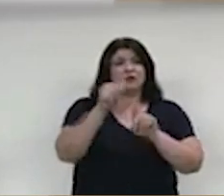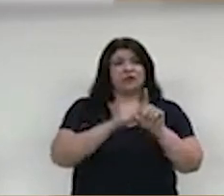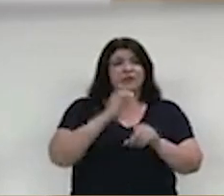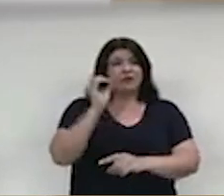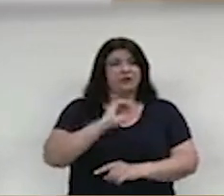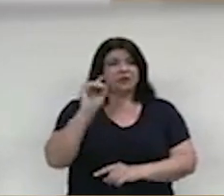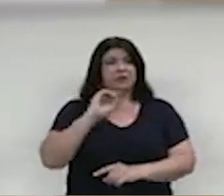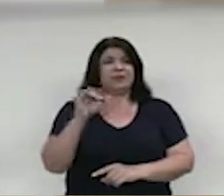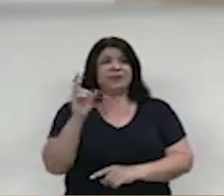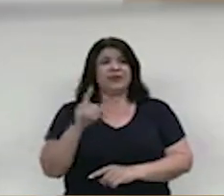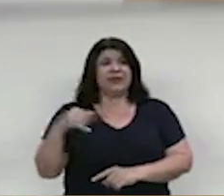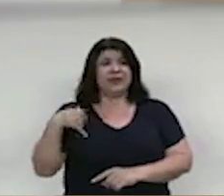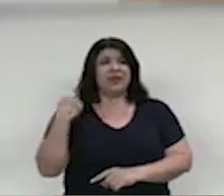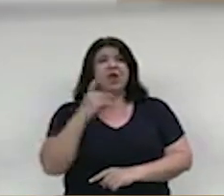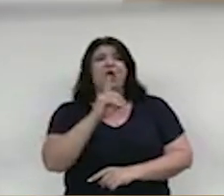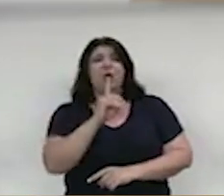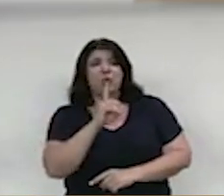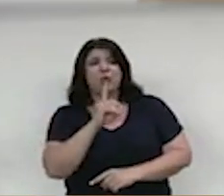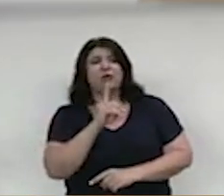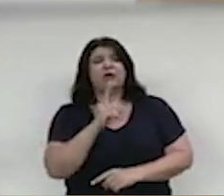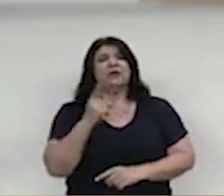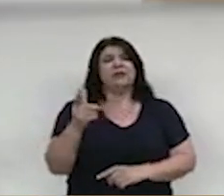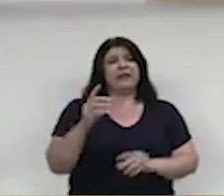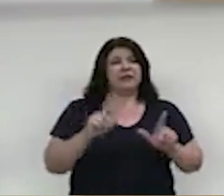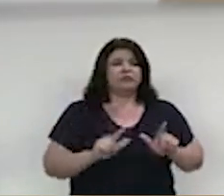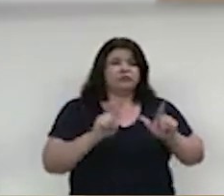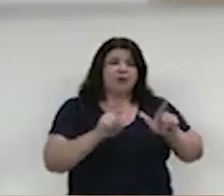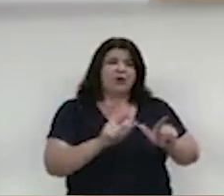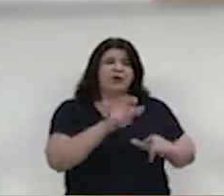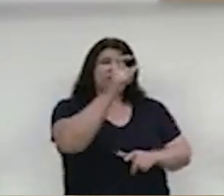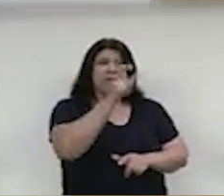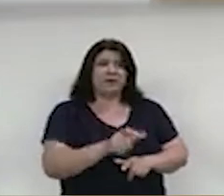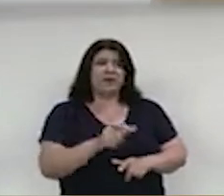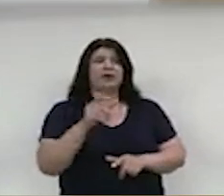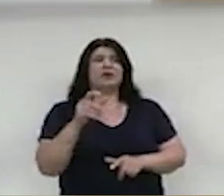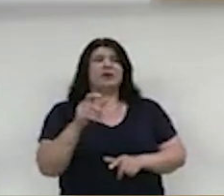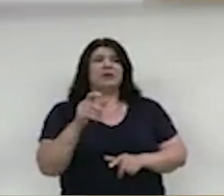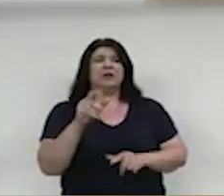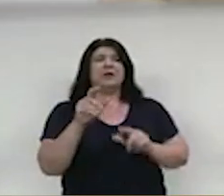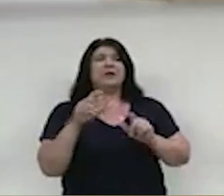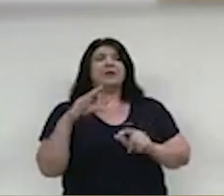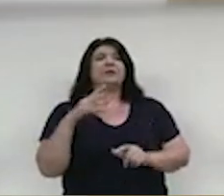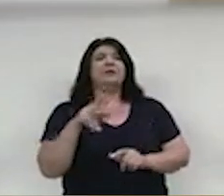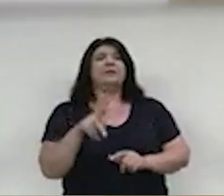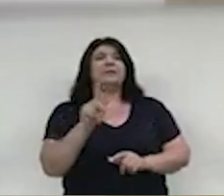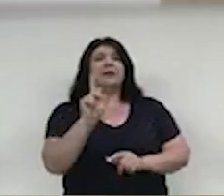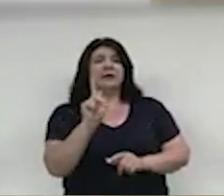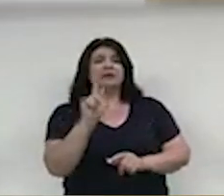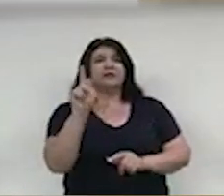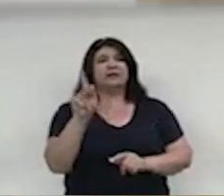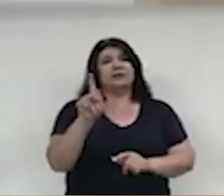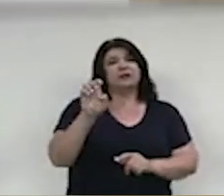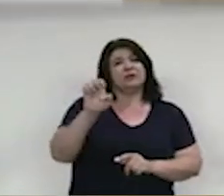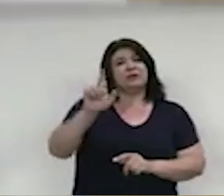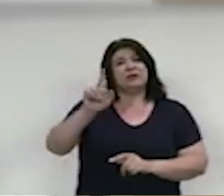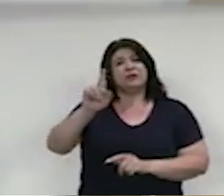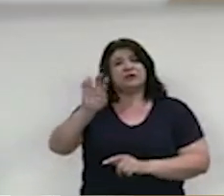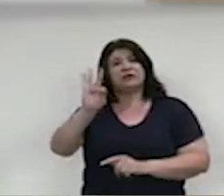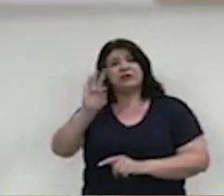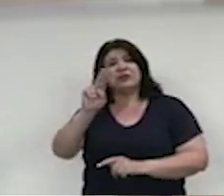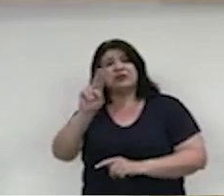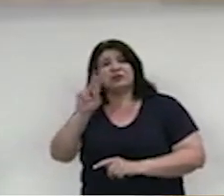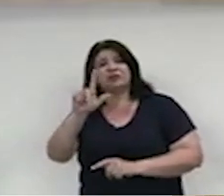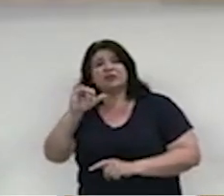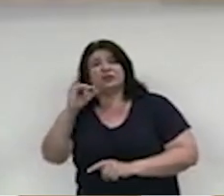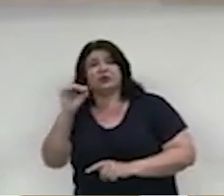proponho que seja concedido o título de cidadão pragrandense para Getúlio Paulo Aparecido de Matos. Welton Silva, Welton Augusto